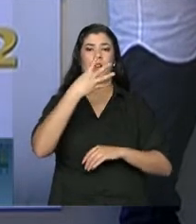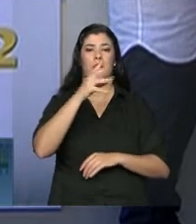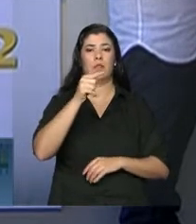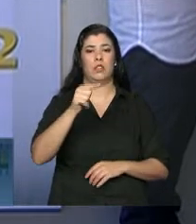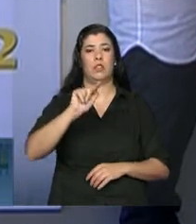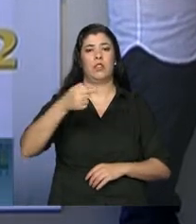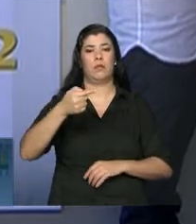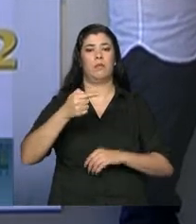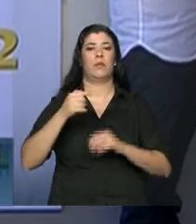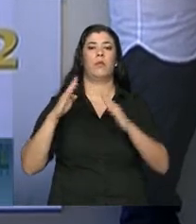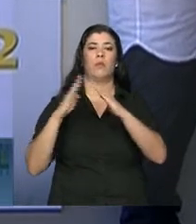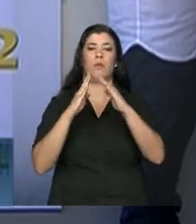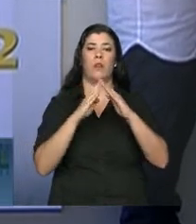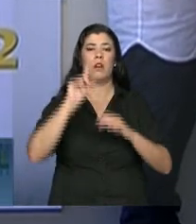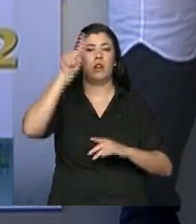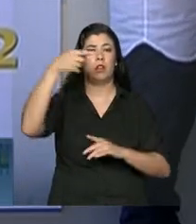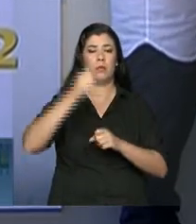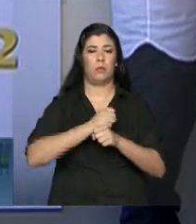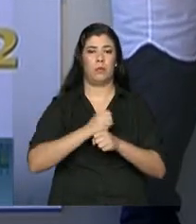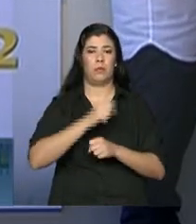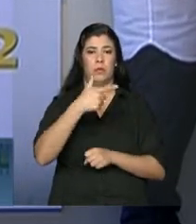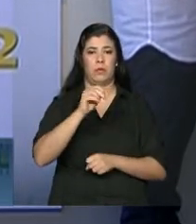unidades até o ano que vem.